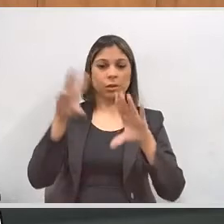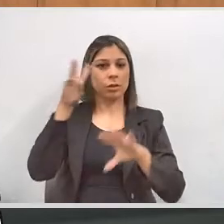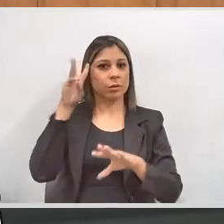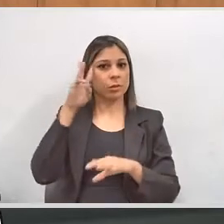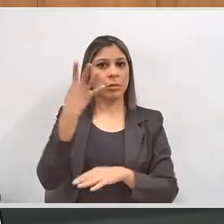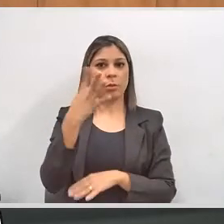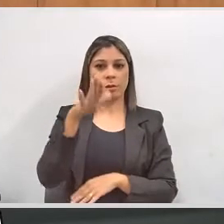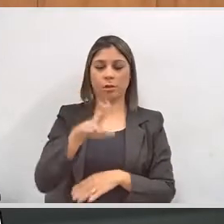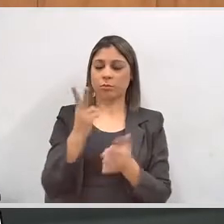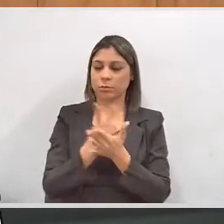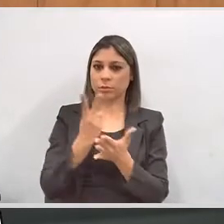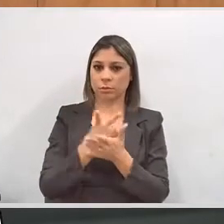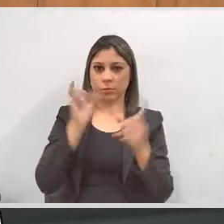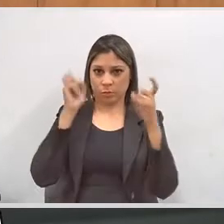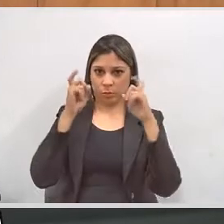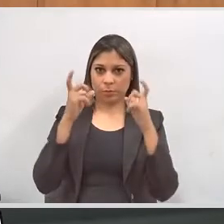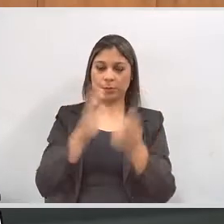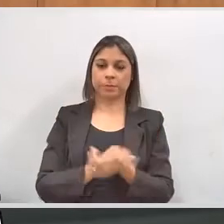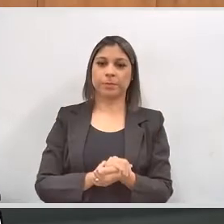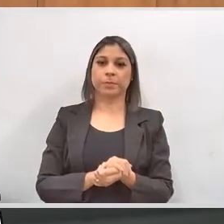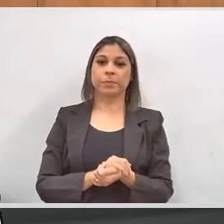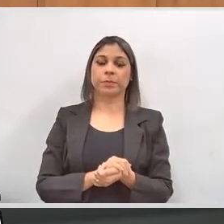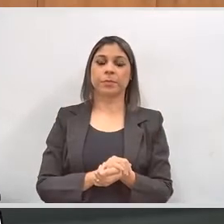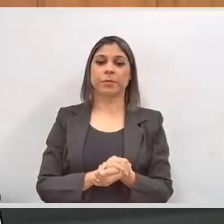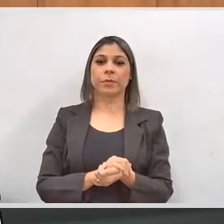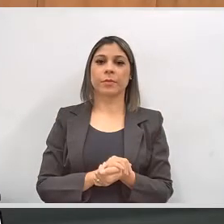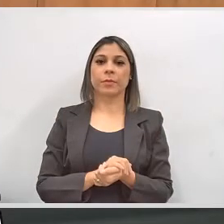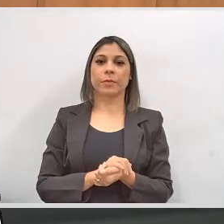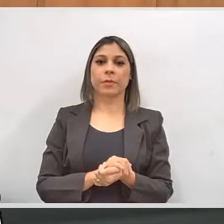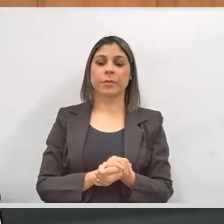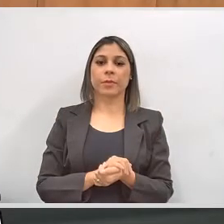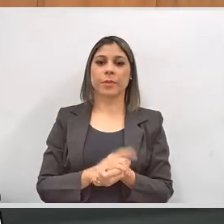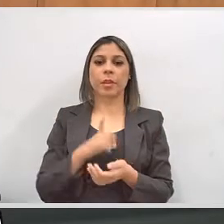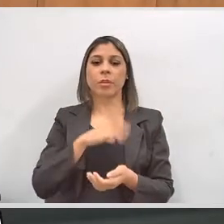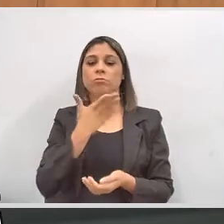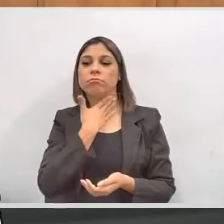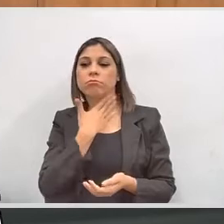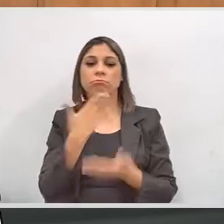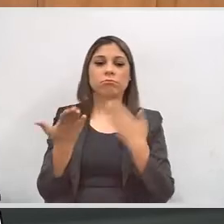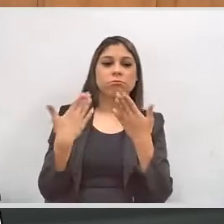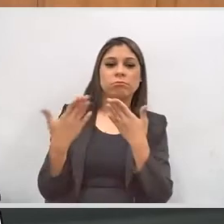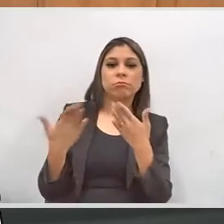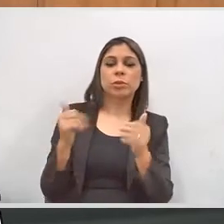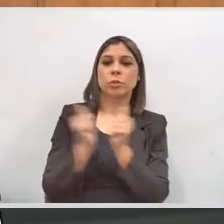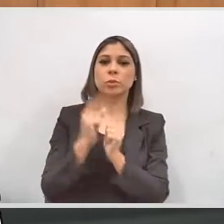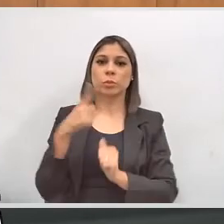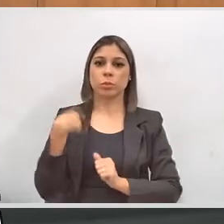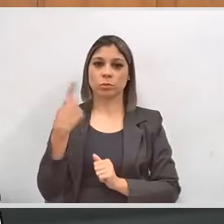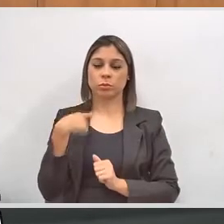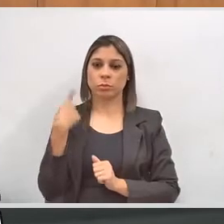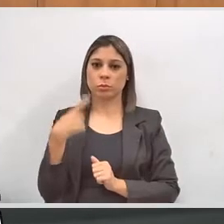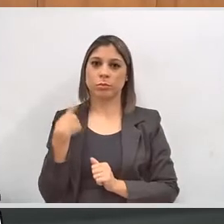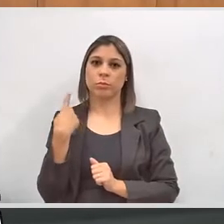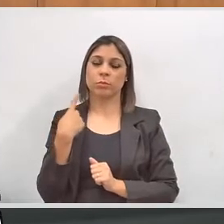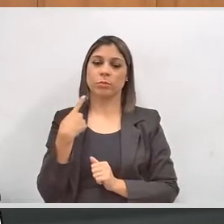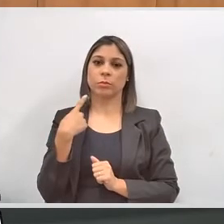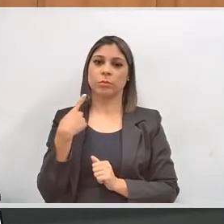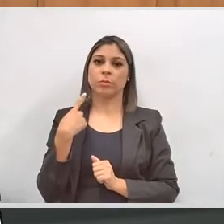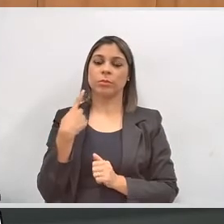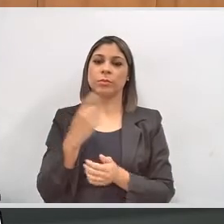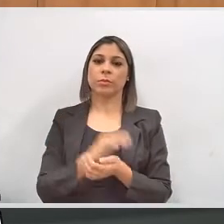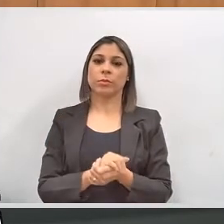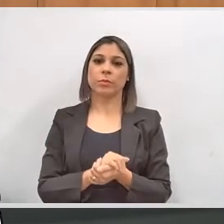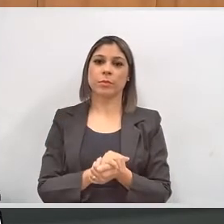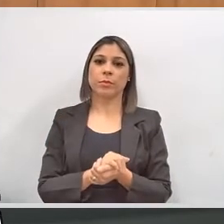Assembleia, toda terça, às 16 horas, reunião ordinária. Nós faremos aqui um bate-papo já com os deputados da comissão